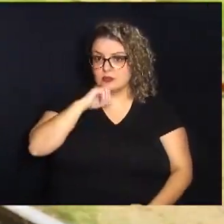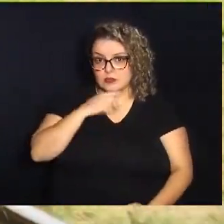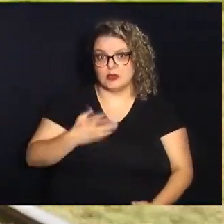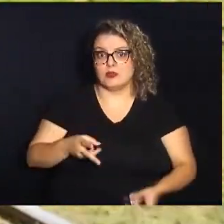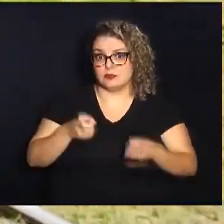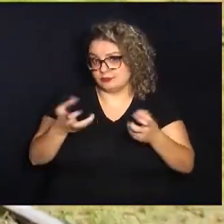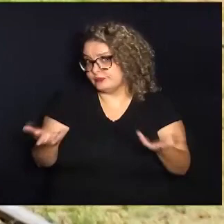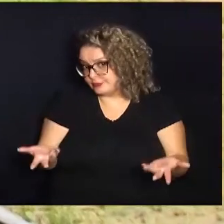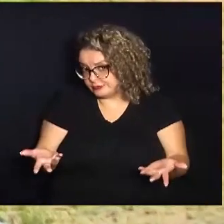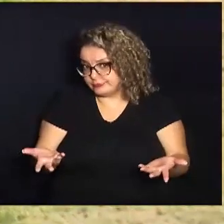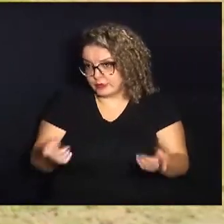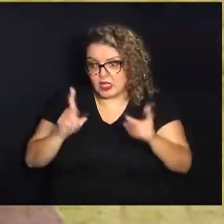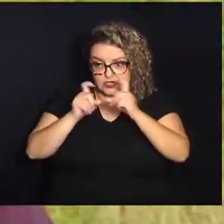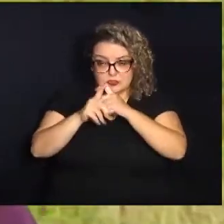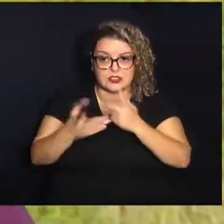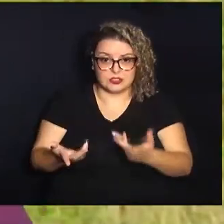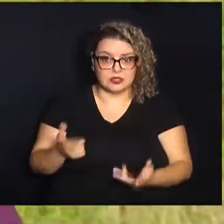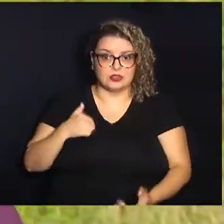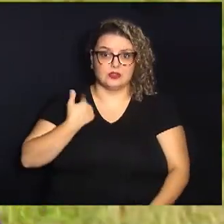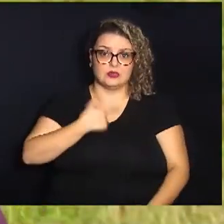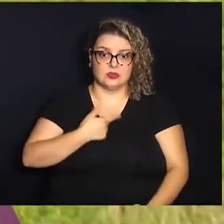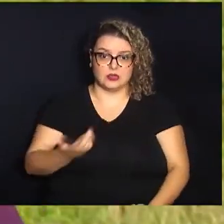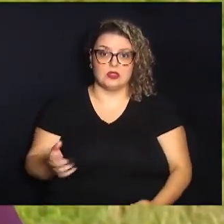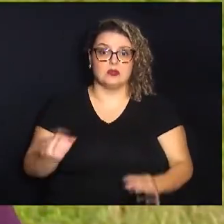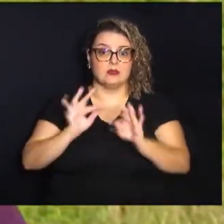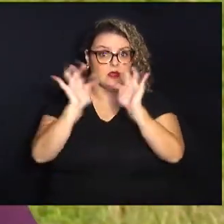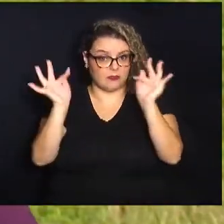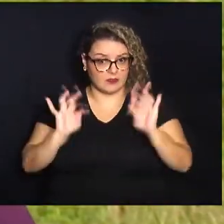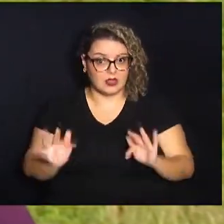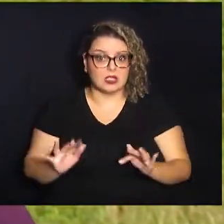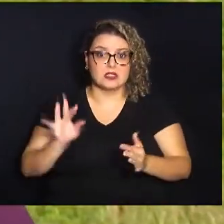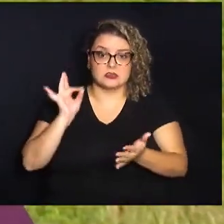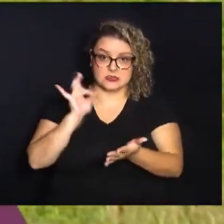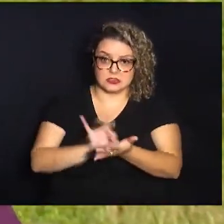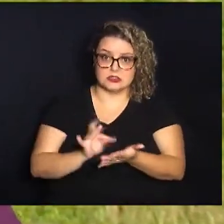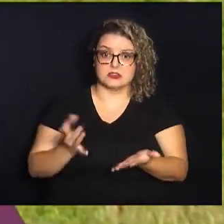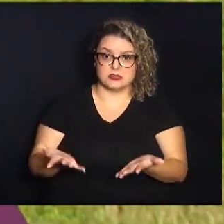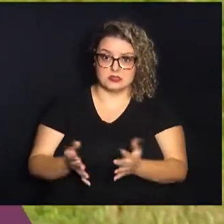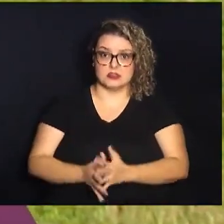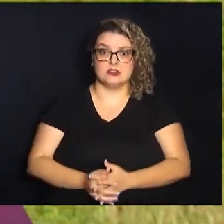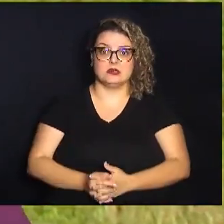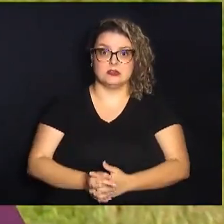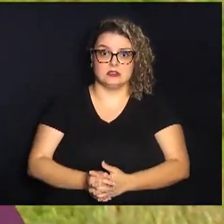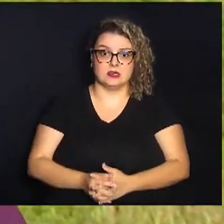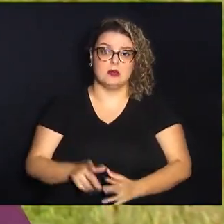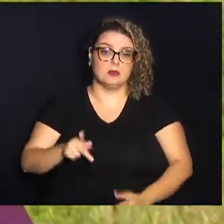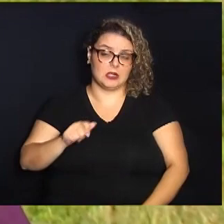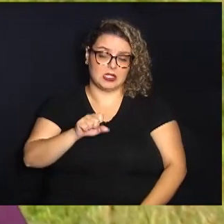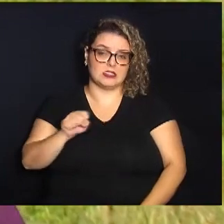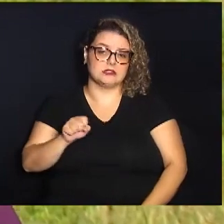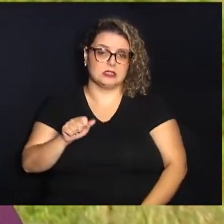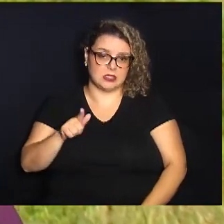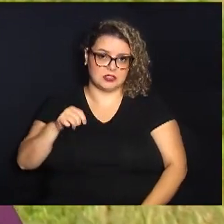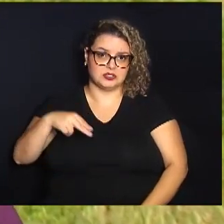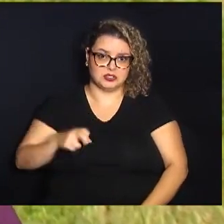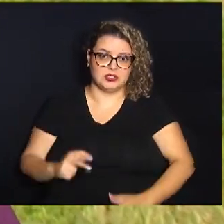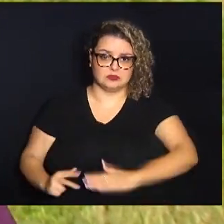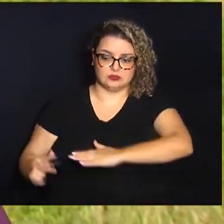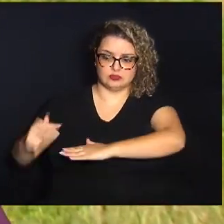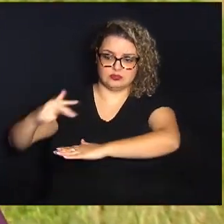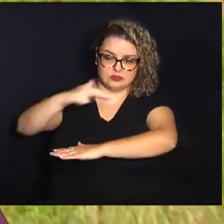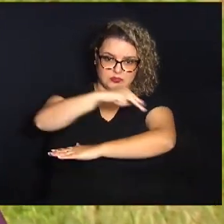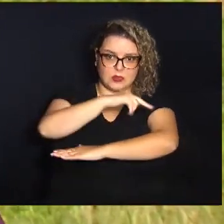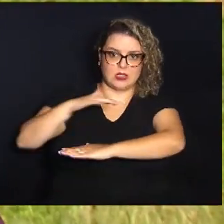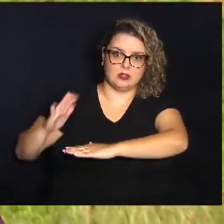perceber. Então a gente, nossa, vai ficar muito contente se realmente essa passagem de veículos e pedestres sair do papel,